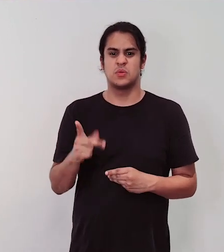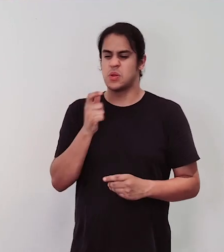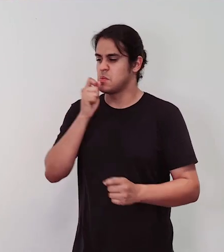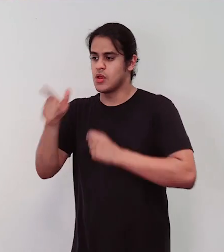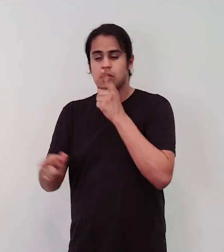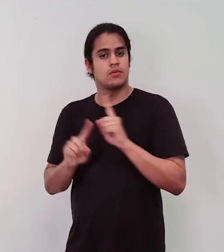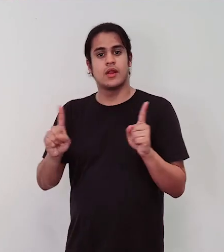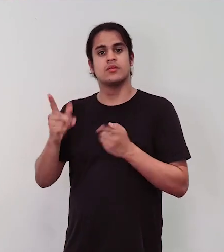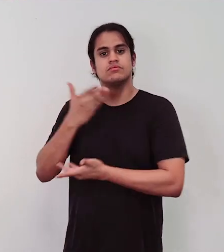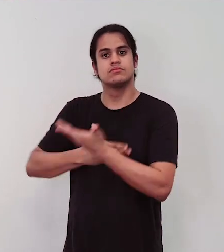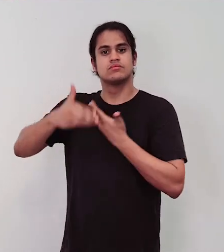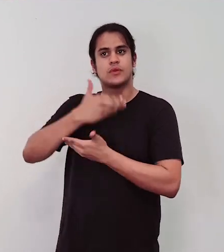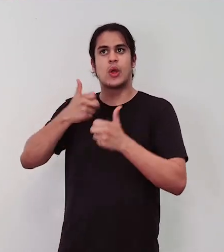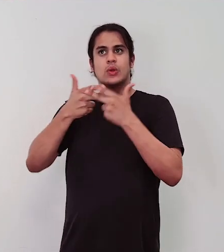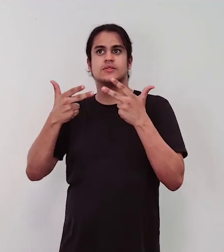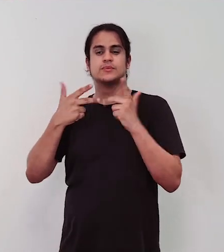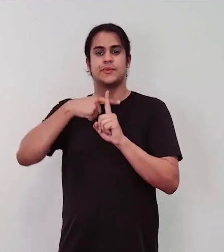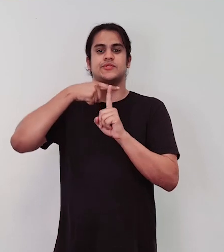coisas positivas umas sobre as outras.